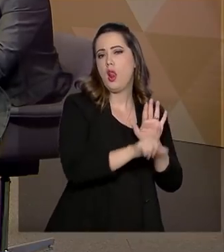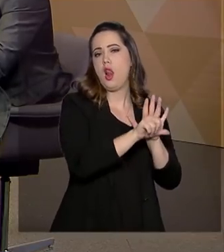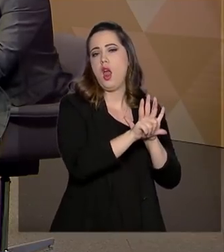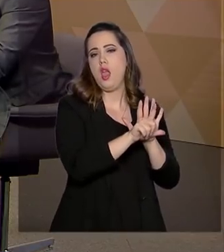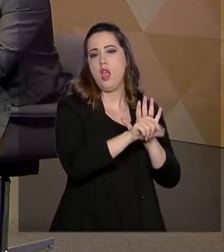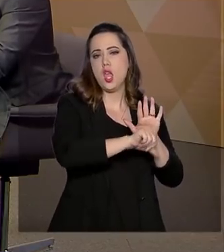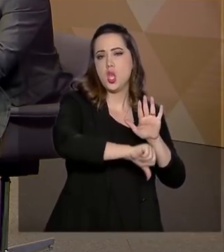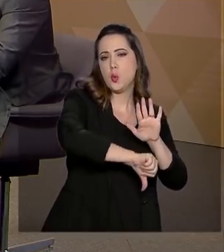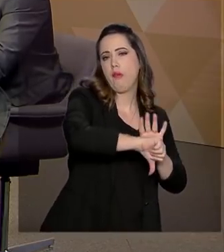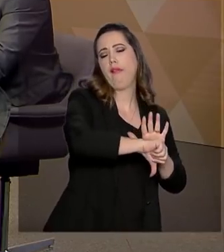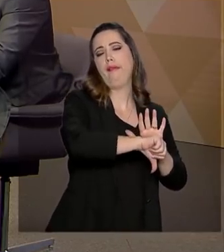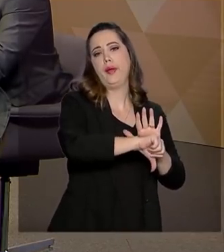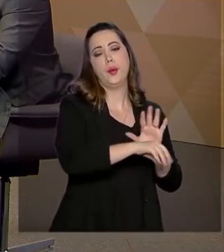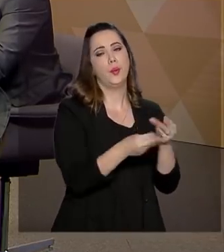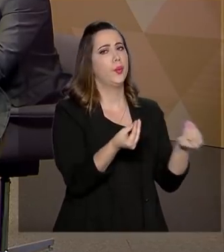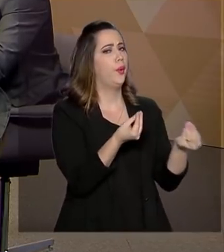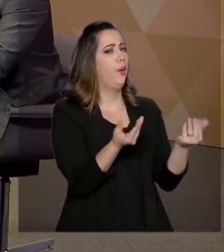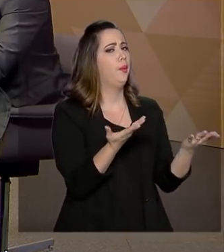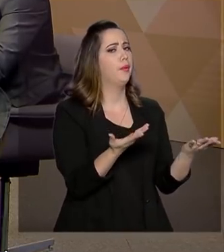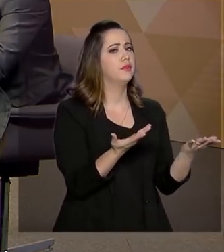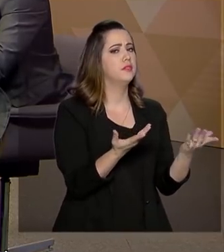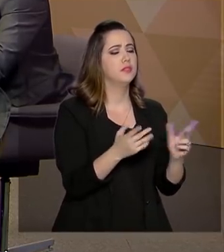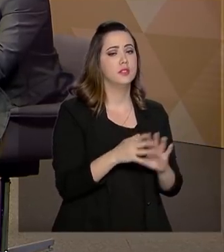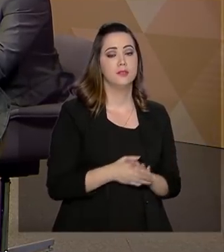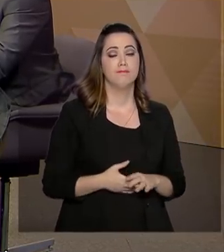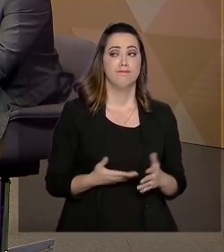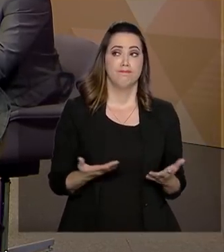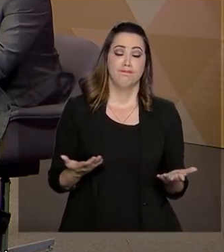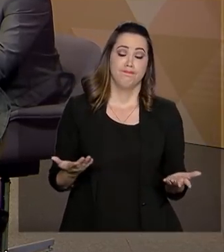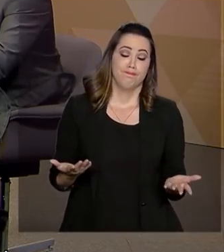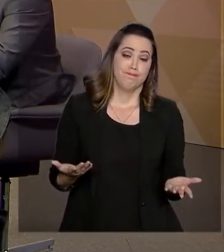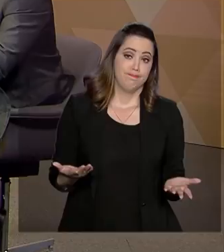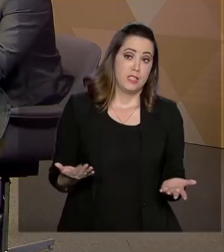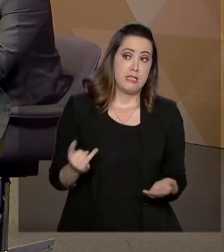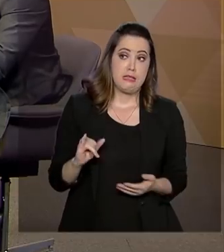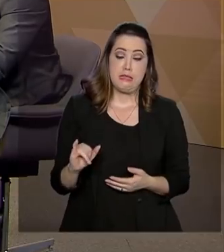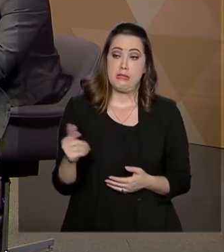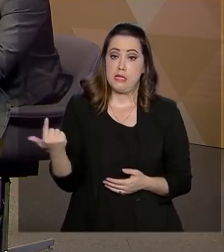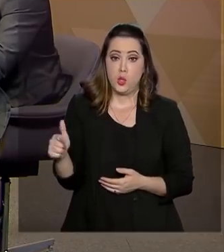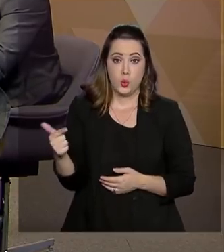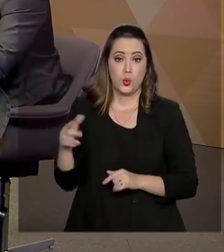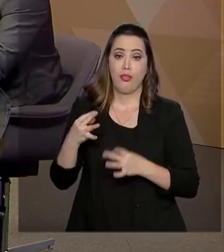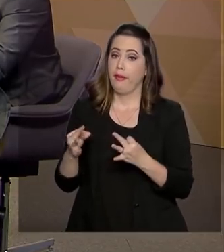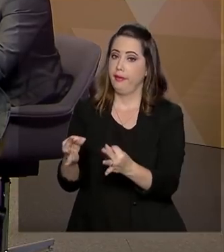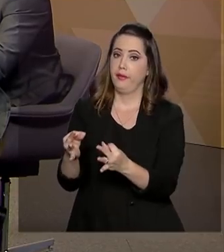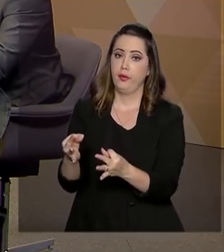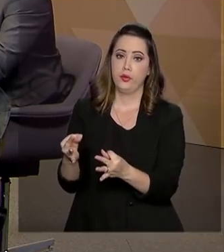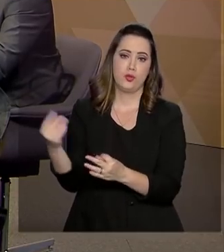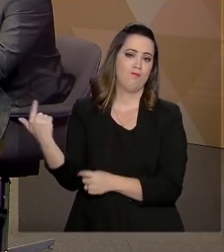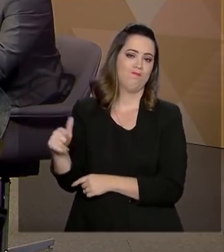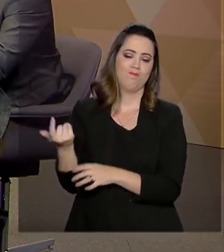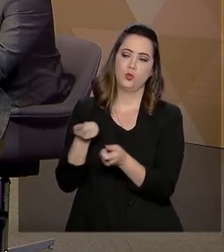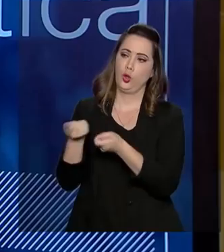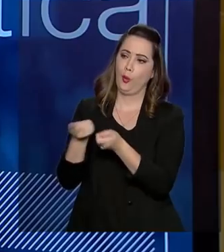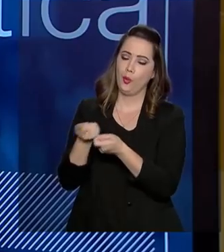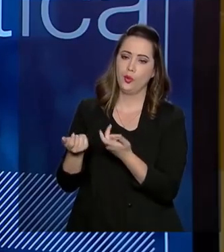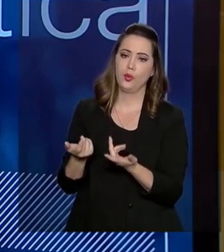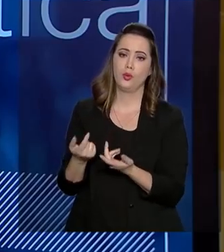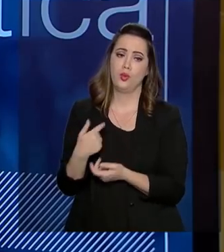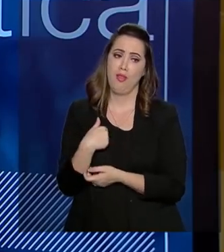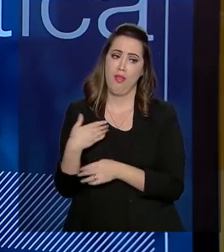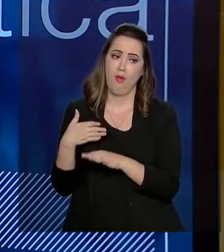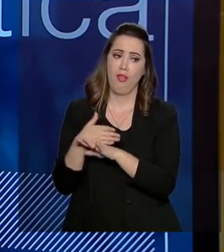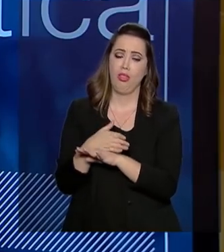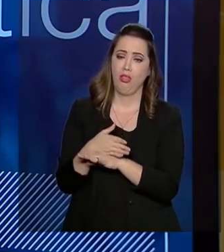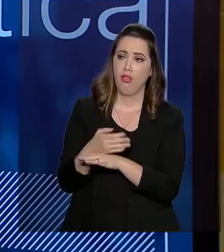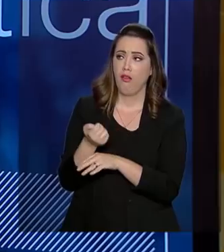Olha, sem tecnologia hoje não há controle. Eu posso dizer que na CGU, eu sou relativamente novo na